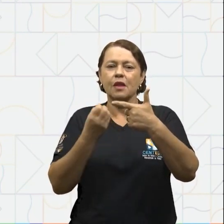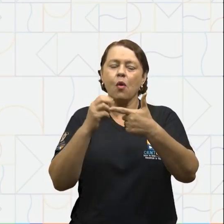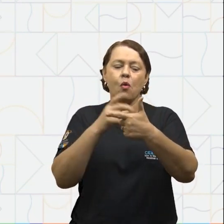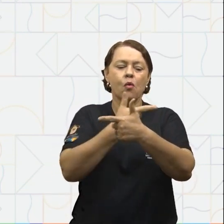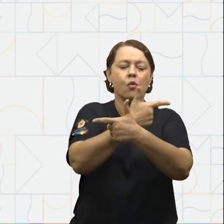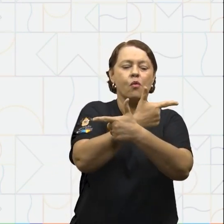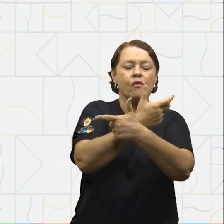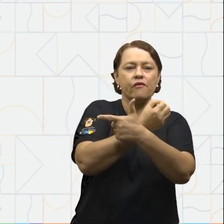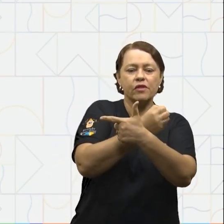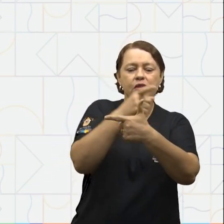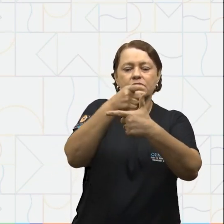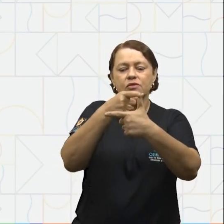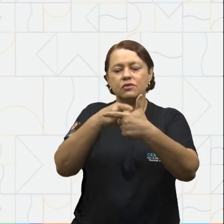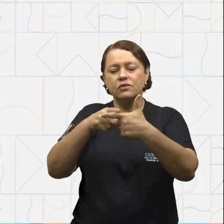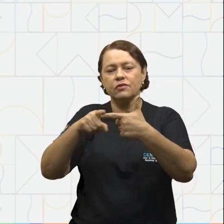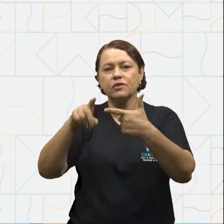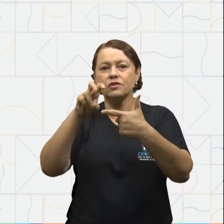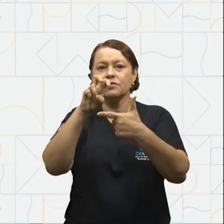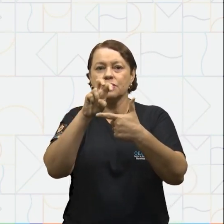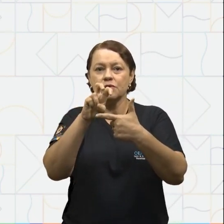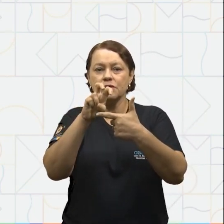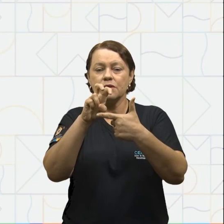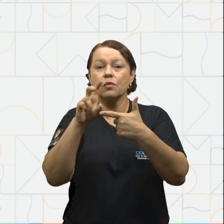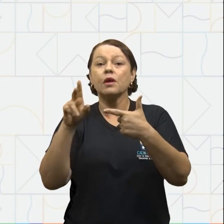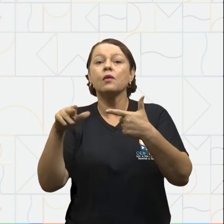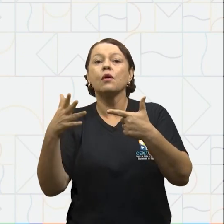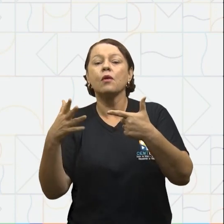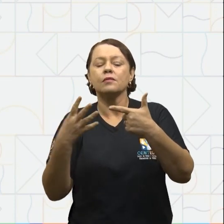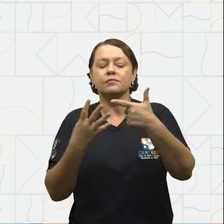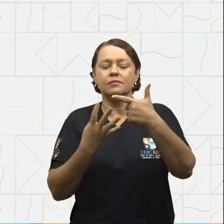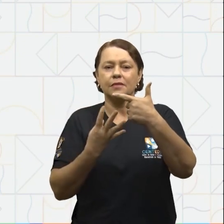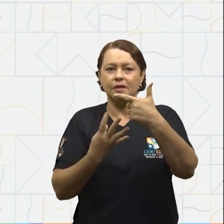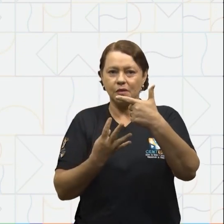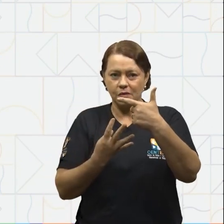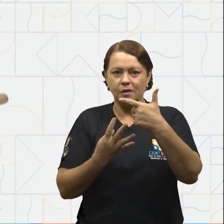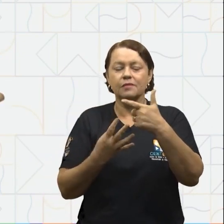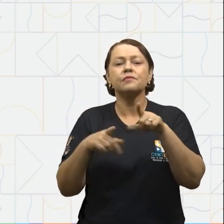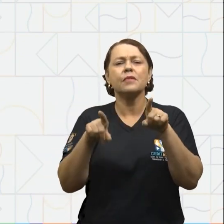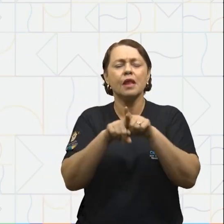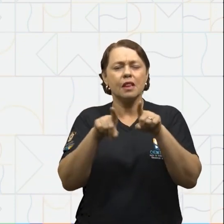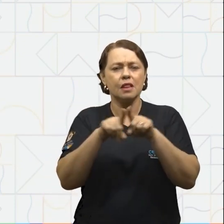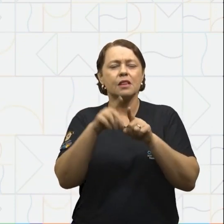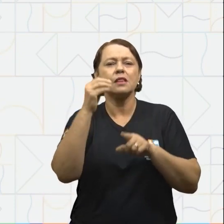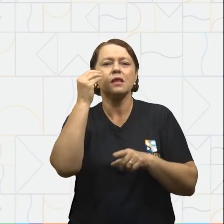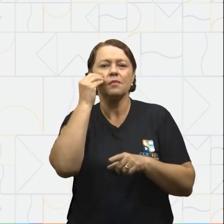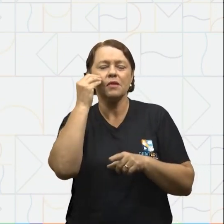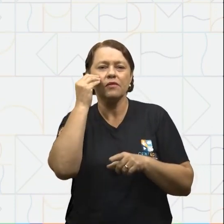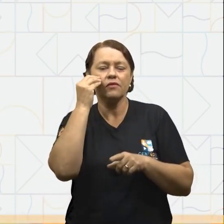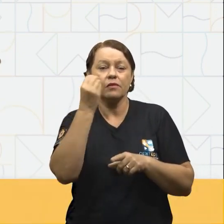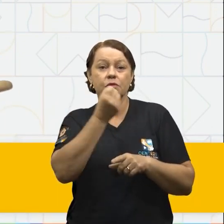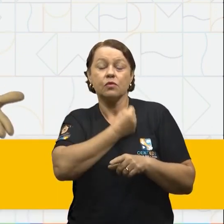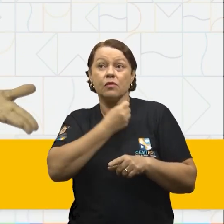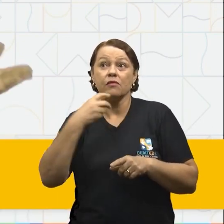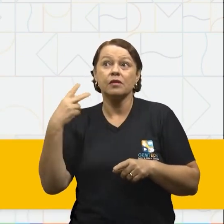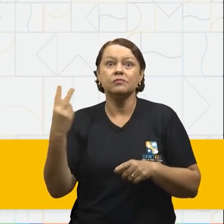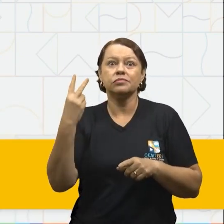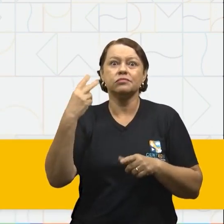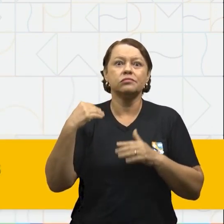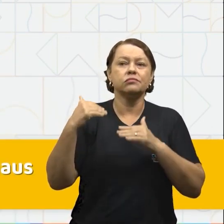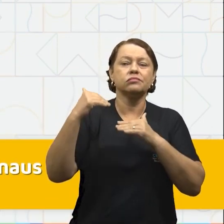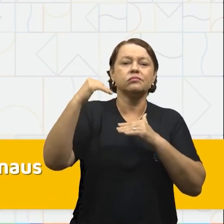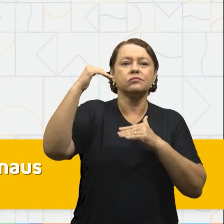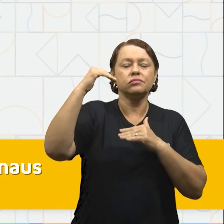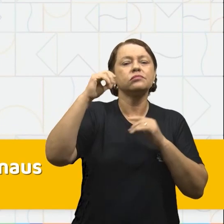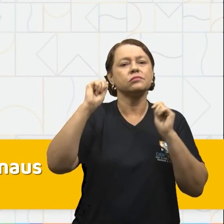vinte dividido para cinco é igual a quatro. Também vimos que quando o valor é muito alto,